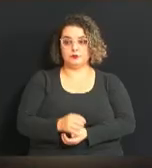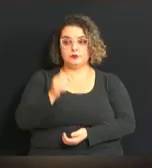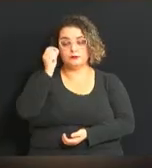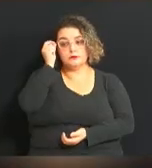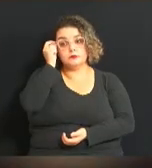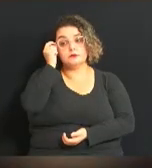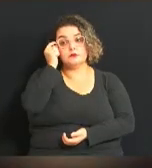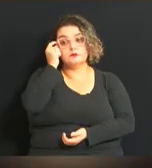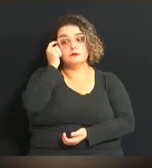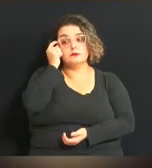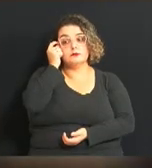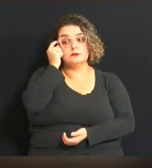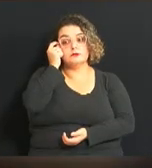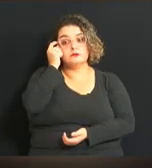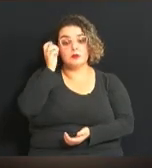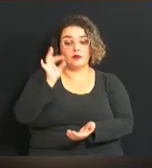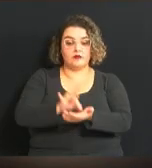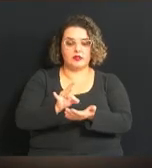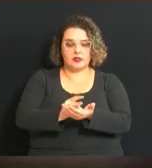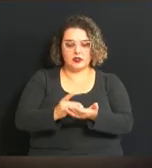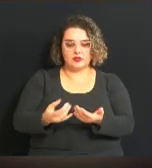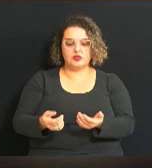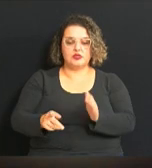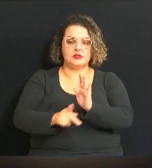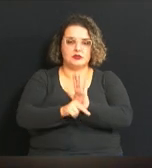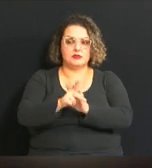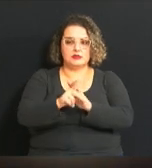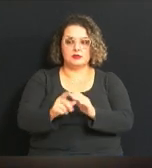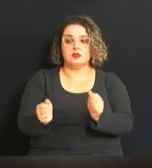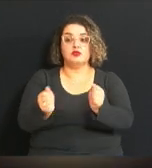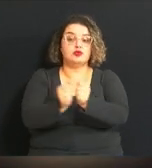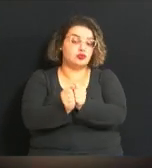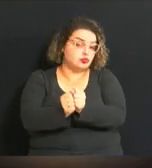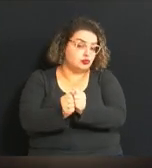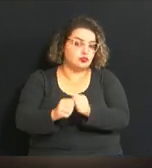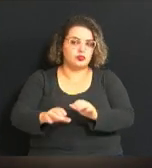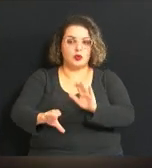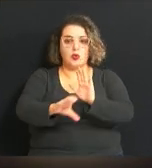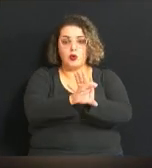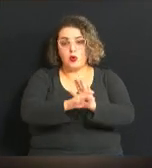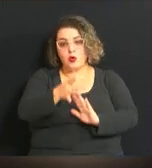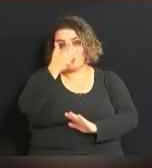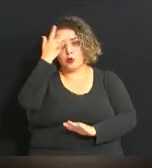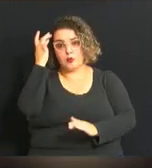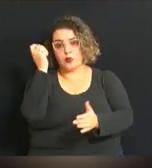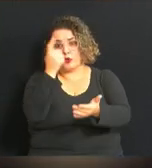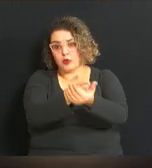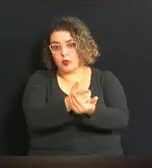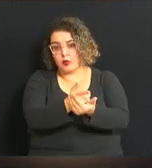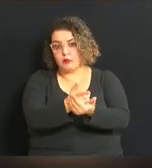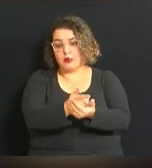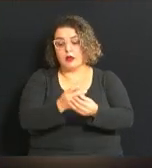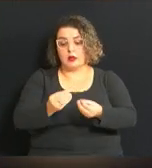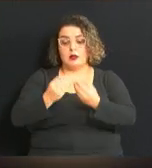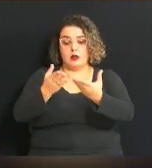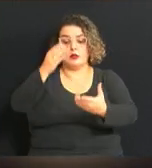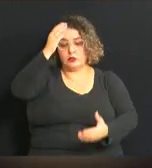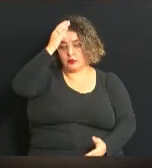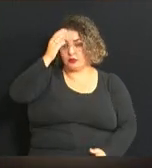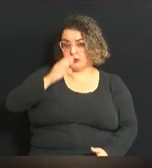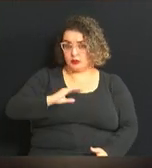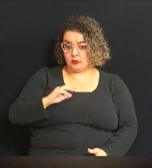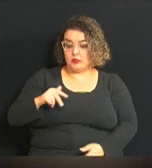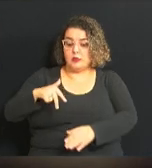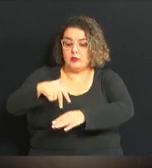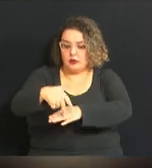Na verdade, esse projeto caminha junto com o Código do Consumidor, que é tentar dar ao cidadão que prestigia o estabelecimento